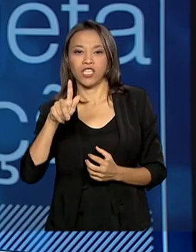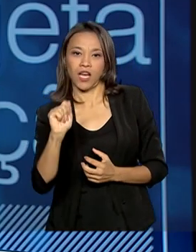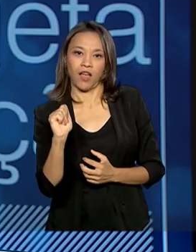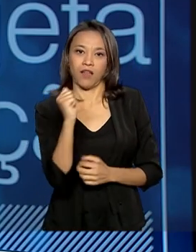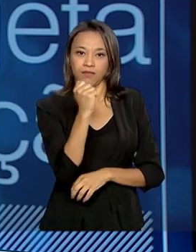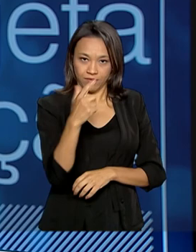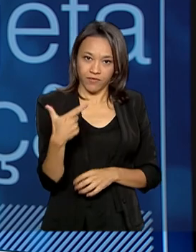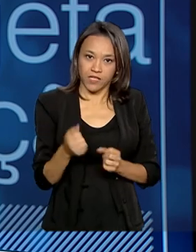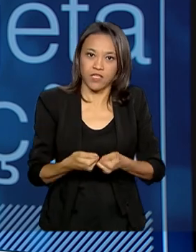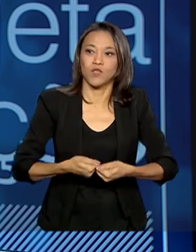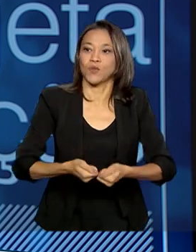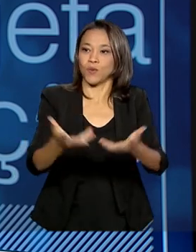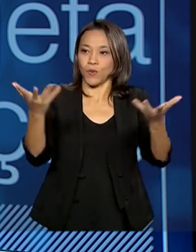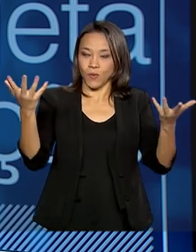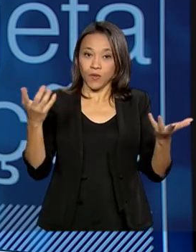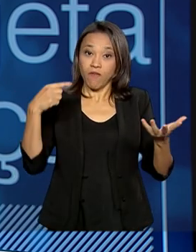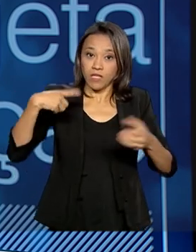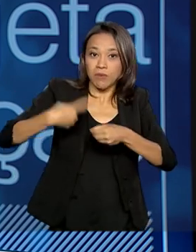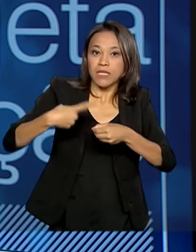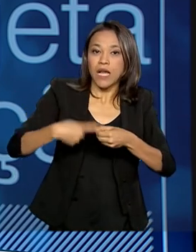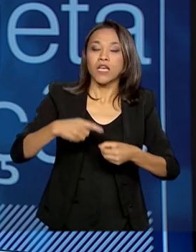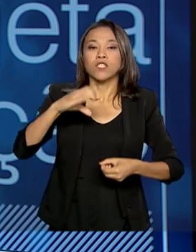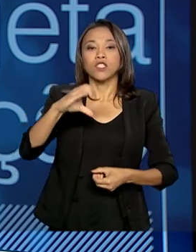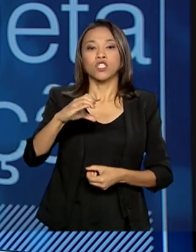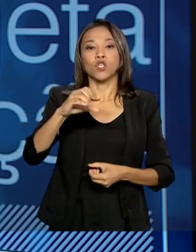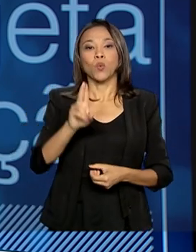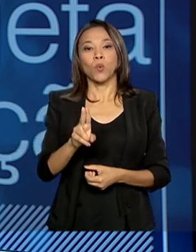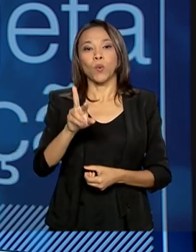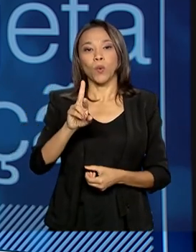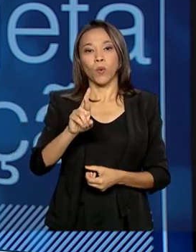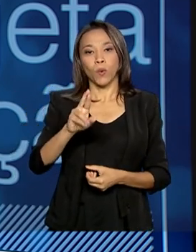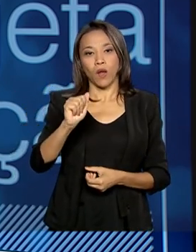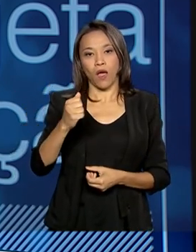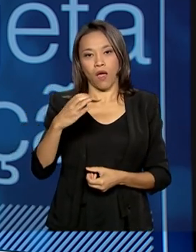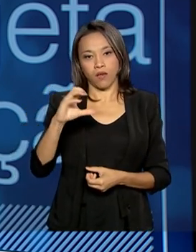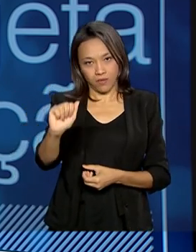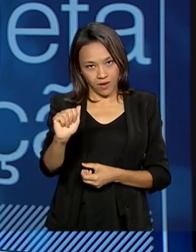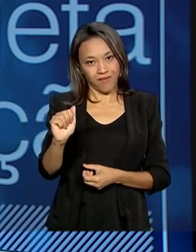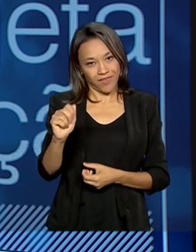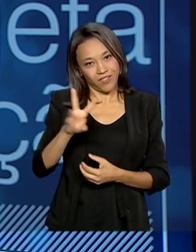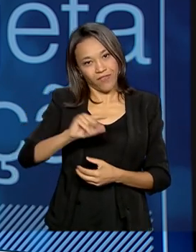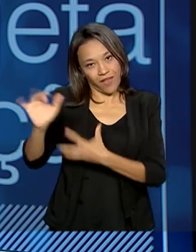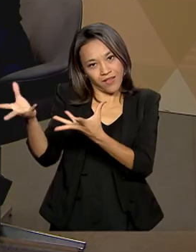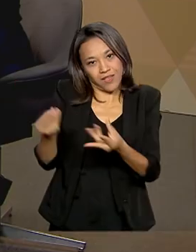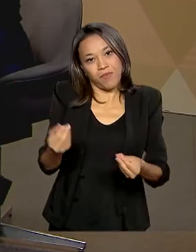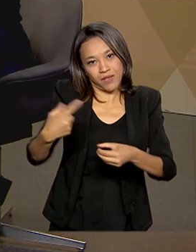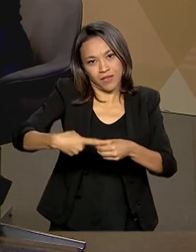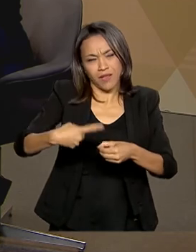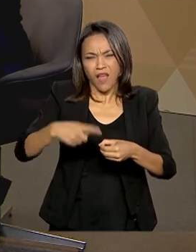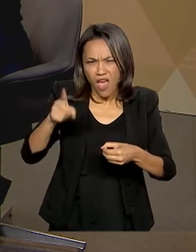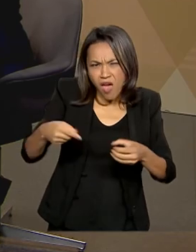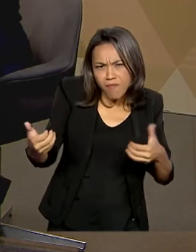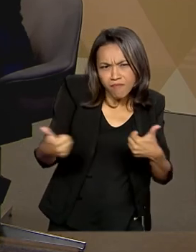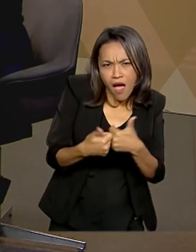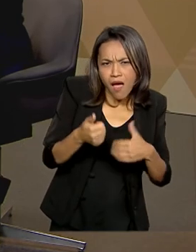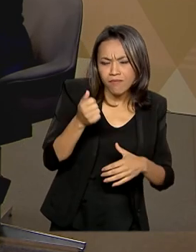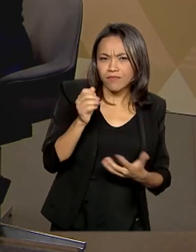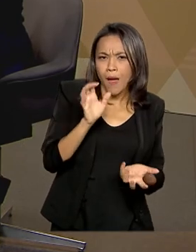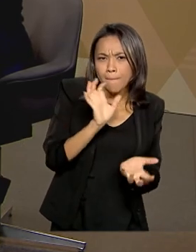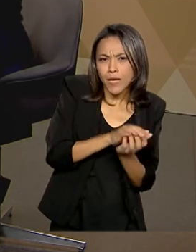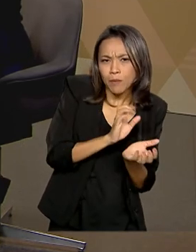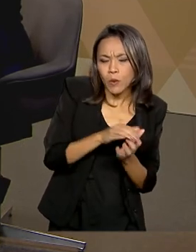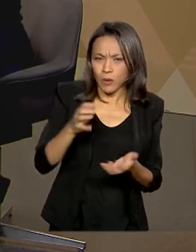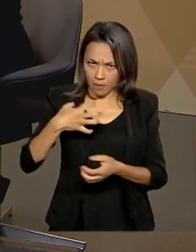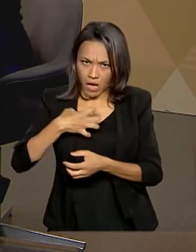a chegada que nós vamos receber as ararinhas. Isso ali na divisa entre Pernambuco e Bahia? Fica